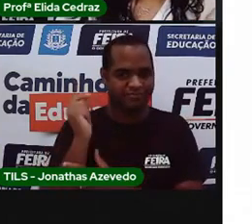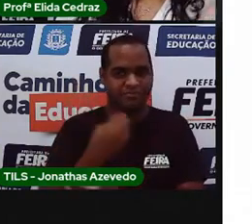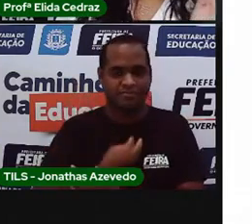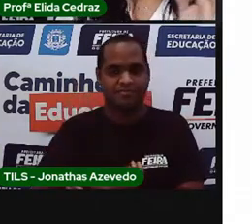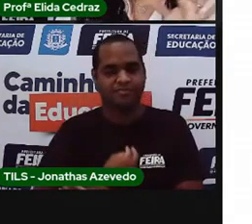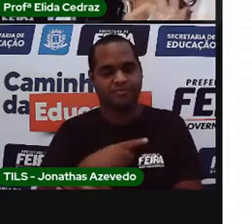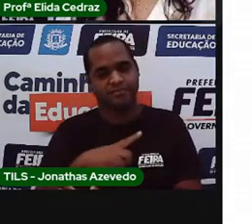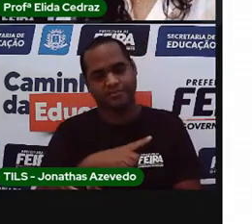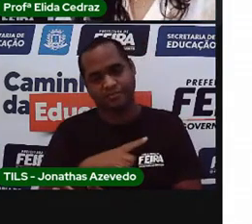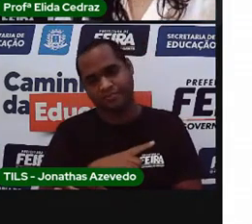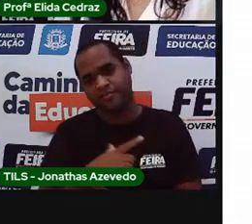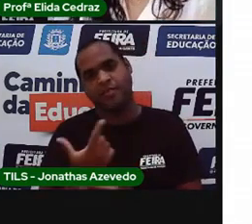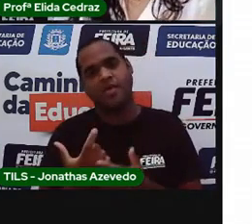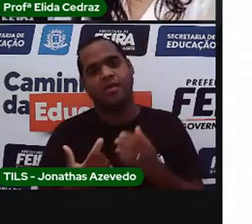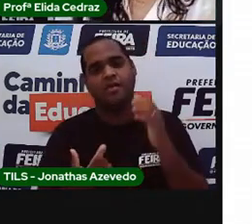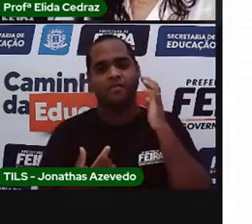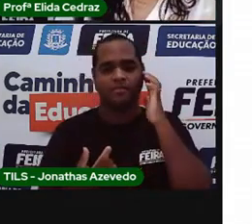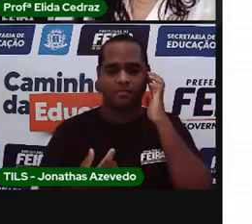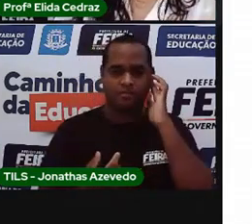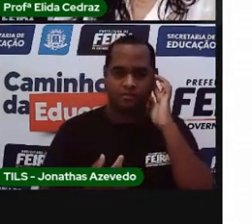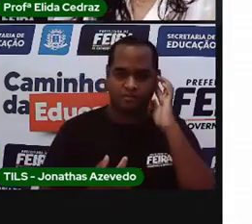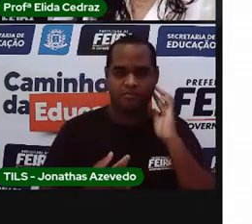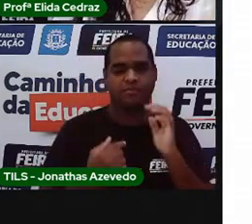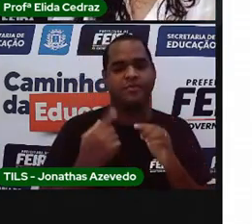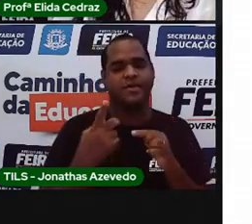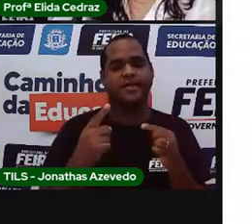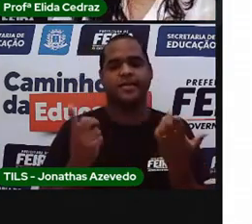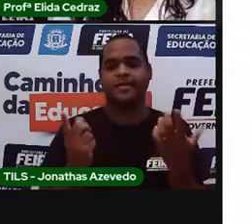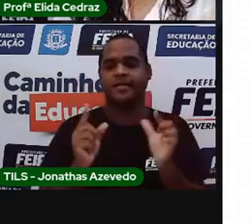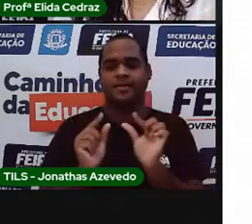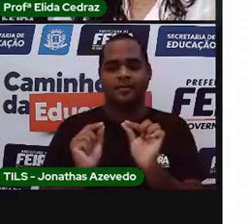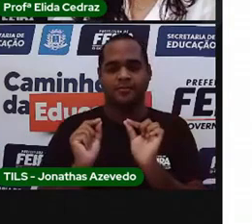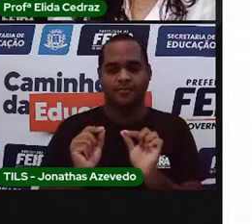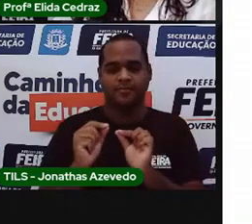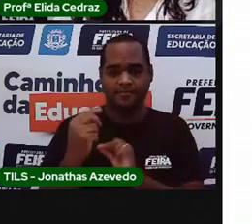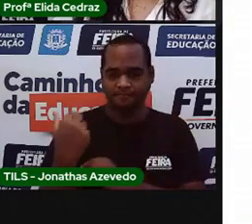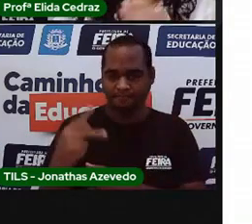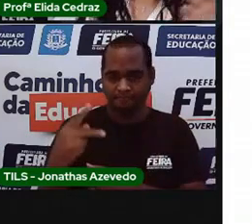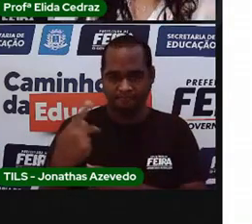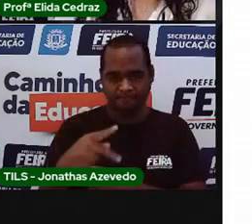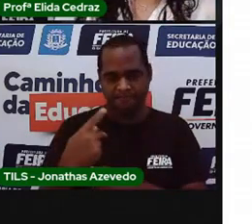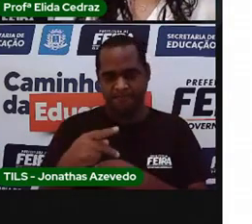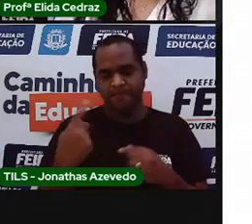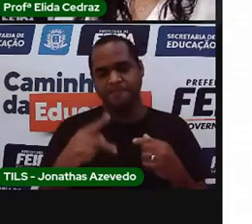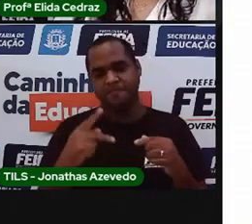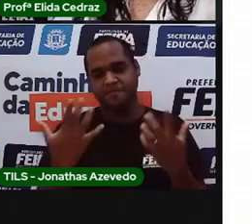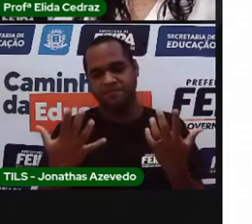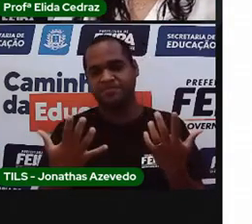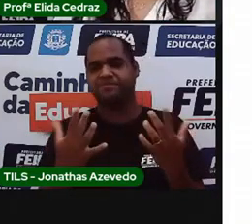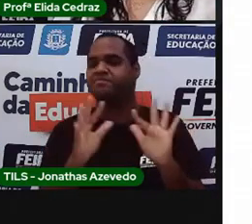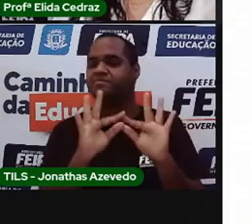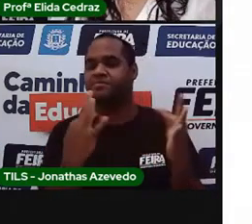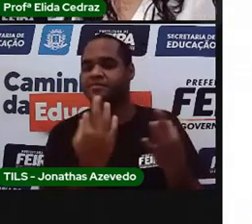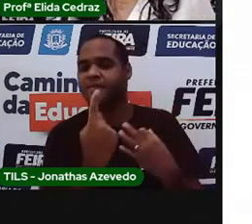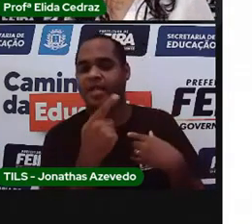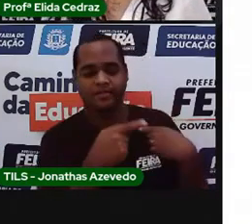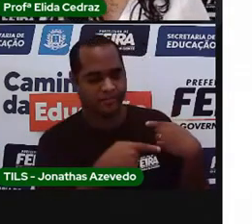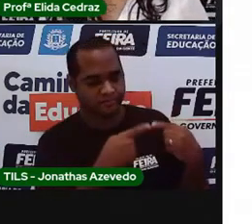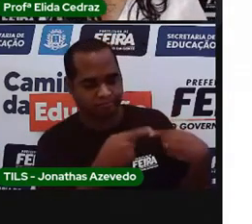A quem pertencia essa cultura que foi herdada pela família de Cecília?